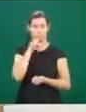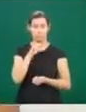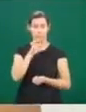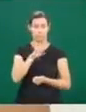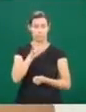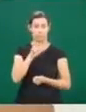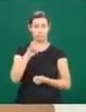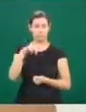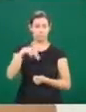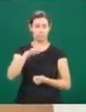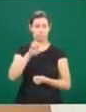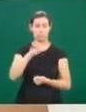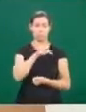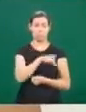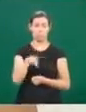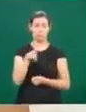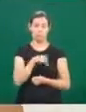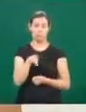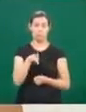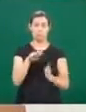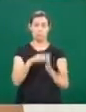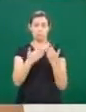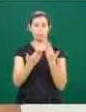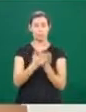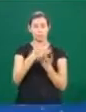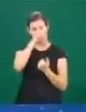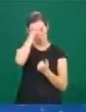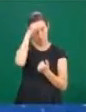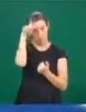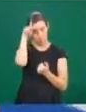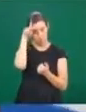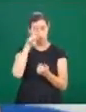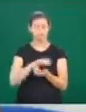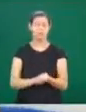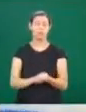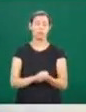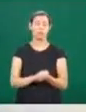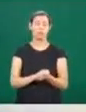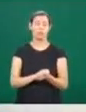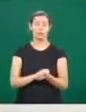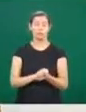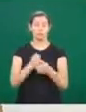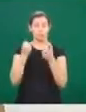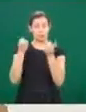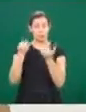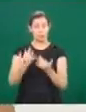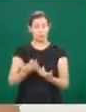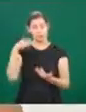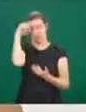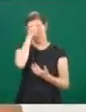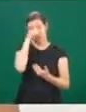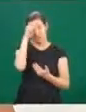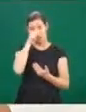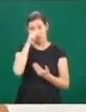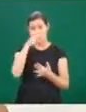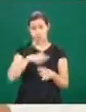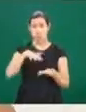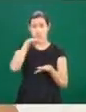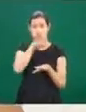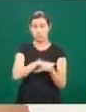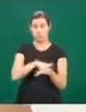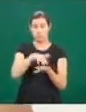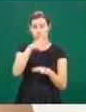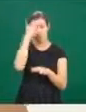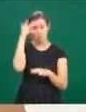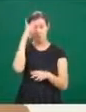Municipal Irene Monteiro Jorge e a Escola Estadual Hortêncio Diniz. Conta que aprender mais sobre a inclusão da pessoa com